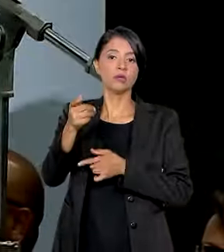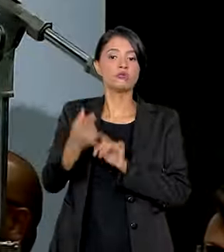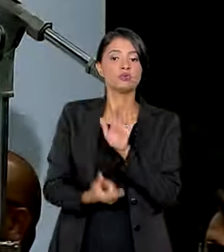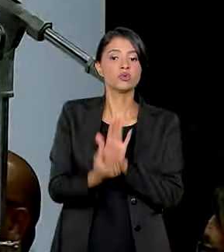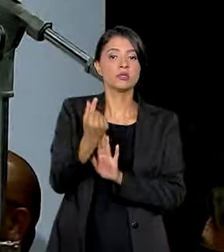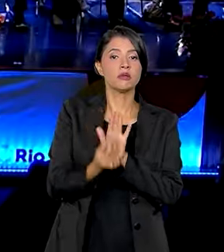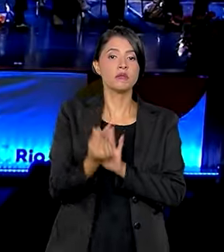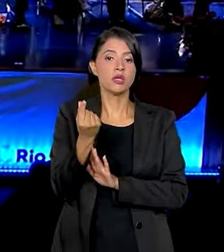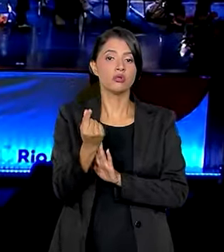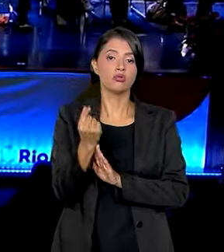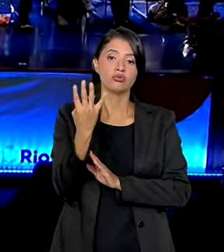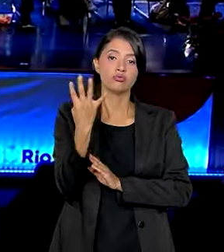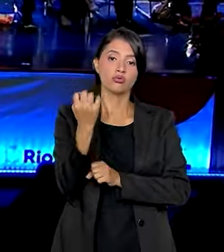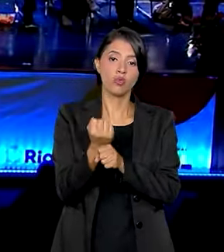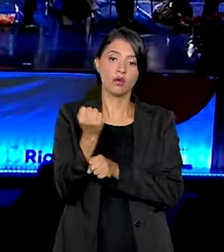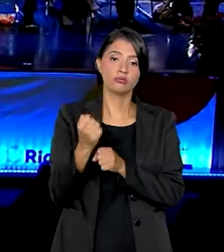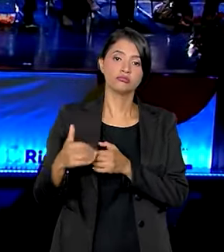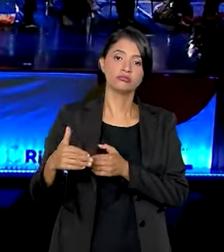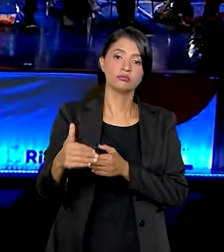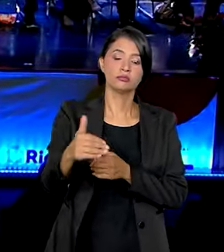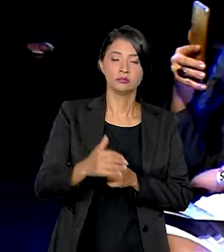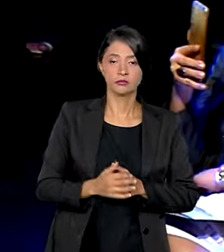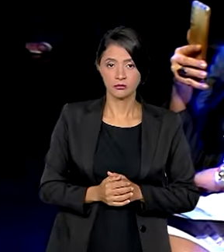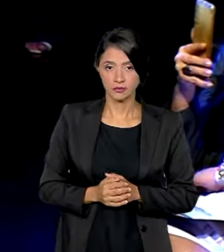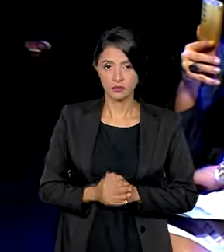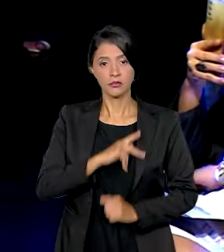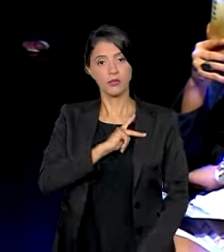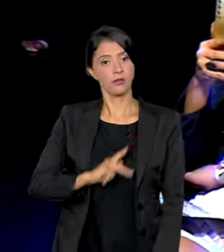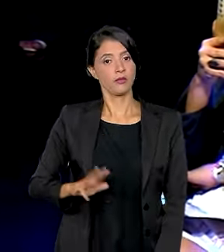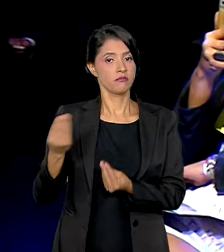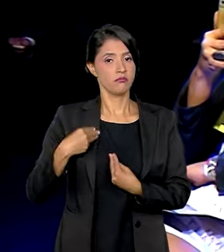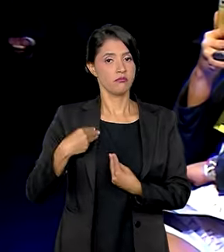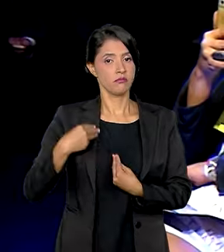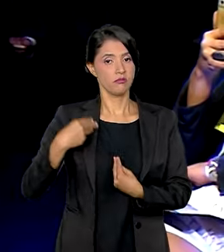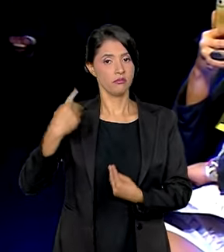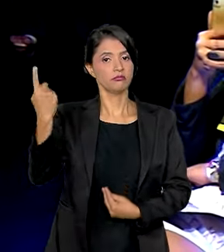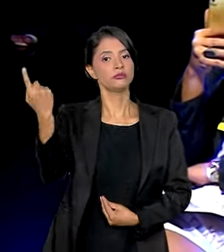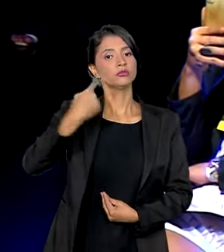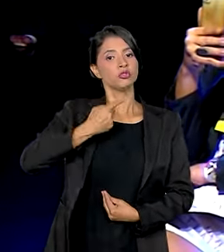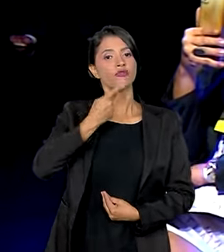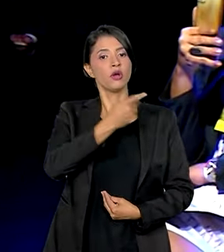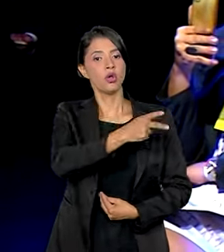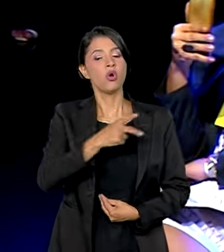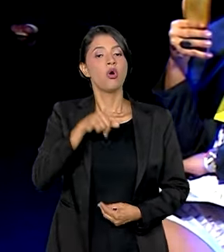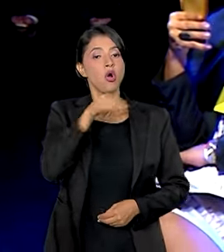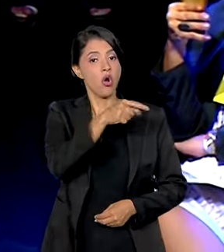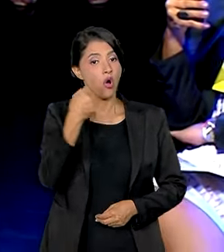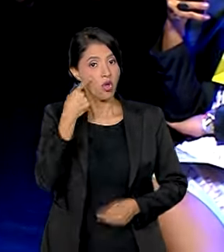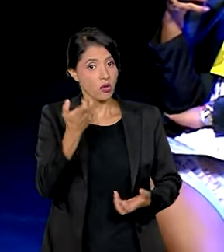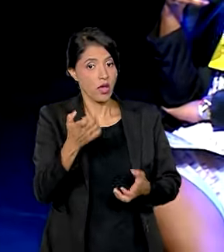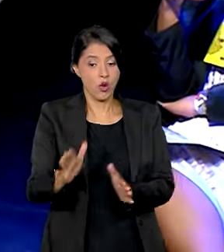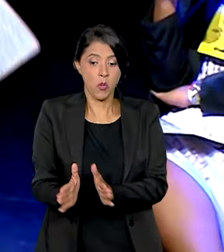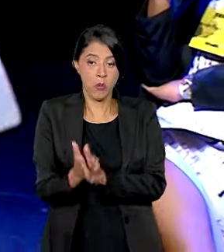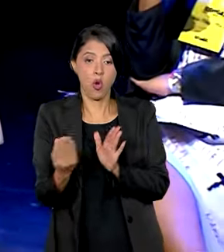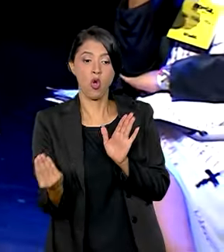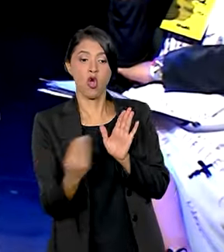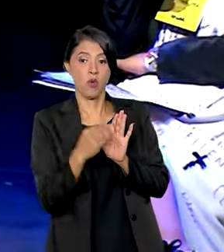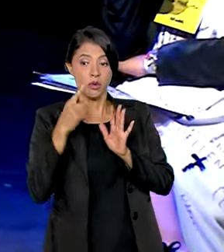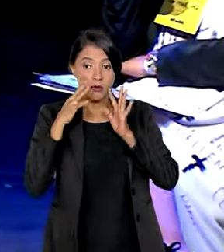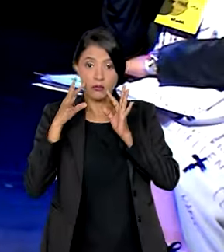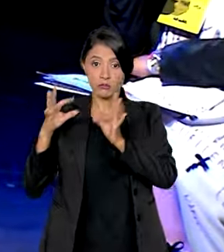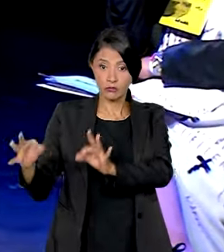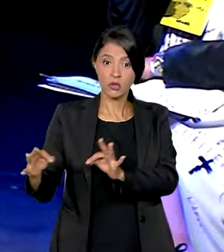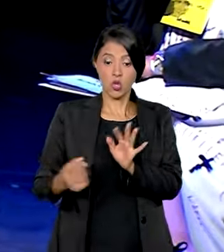aplicação do orçamento nos próximos quatro anos. O presidente Lula detentei uma iluminação. Ele falou, Simone, eu quero o pobre no